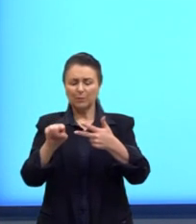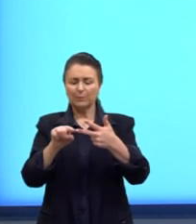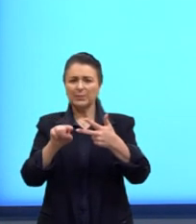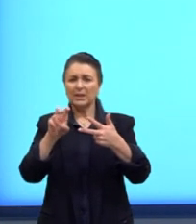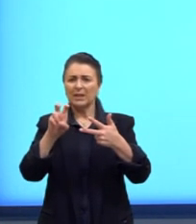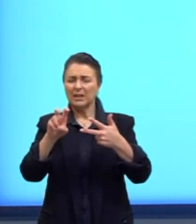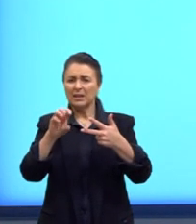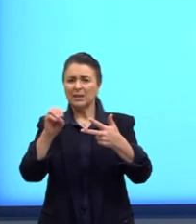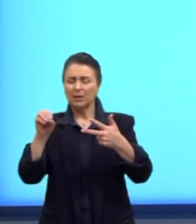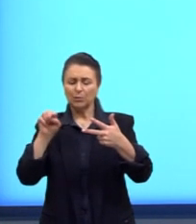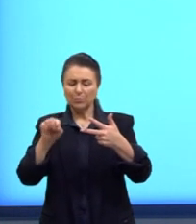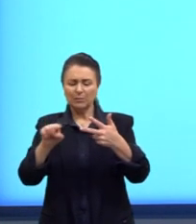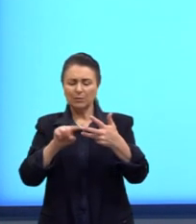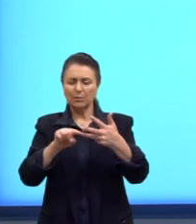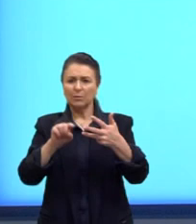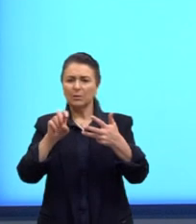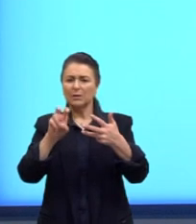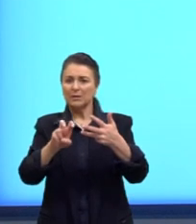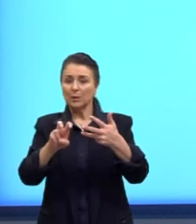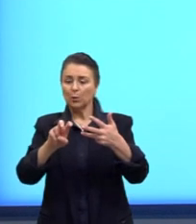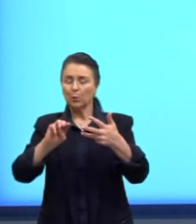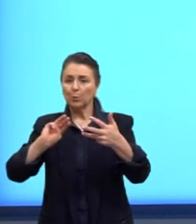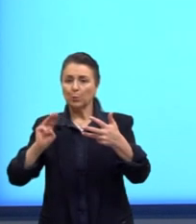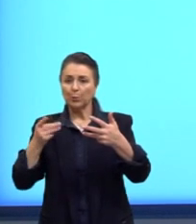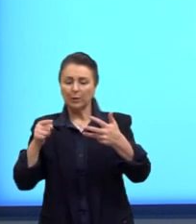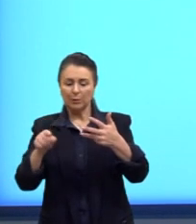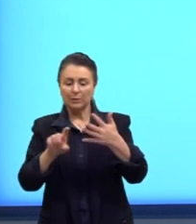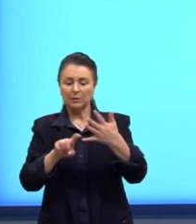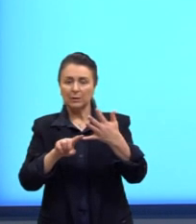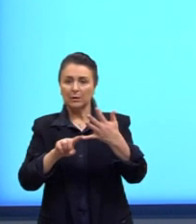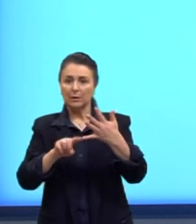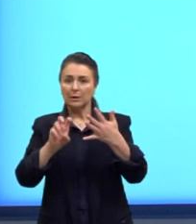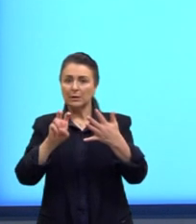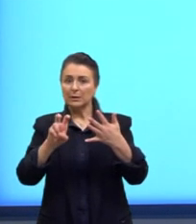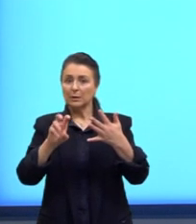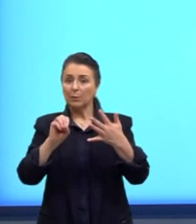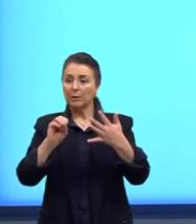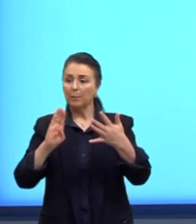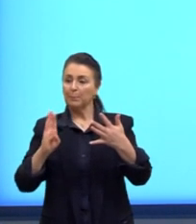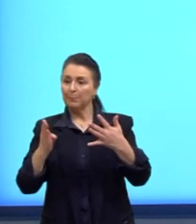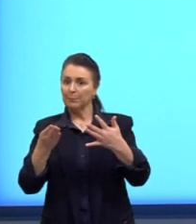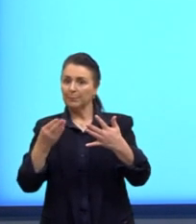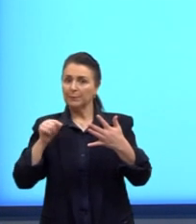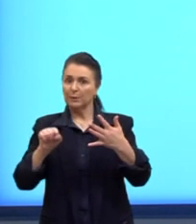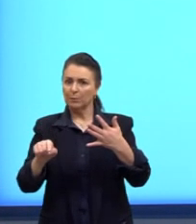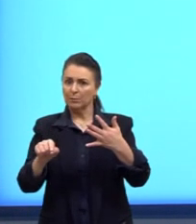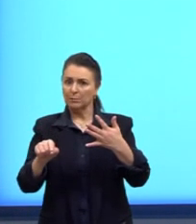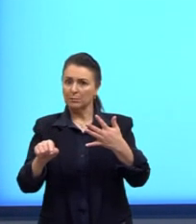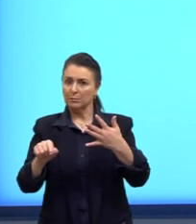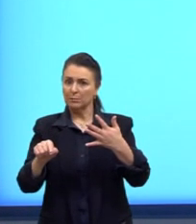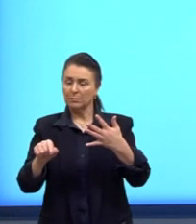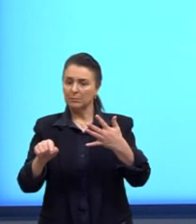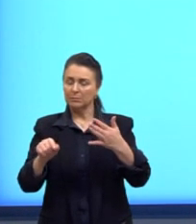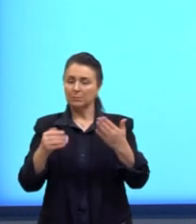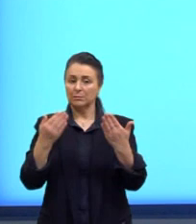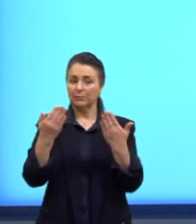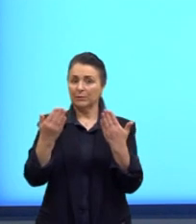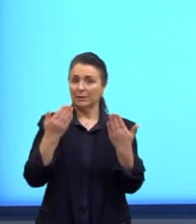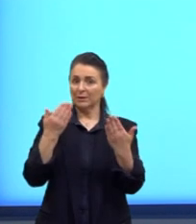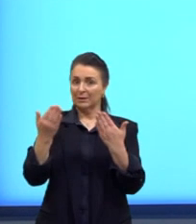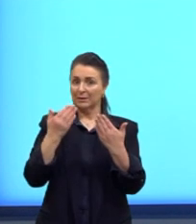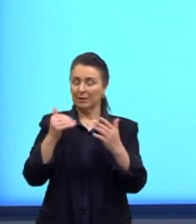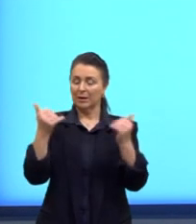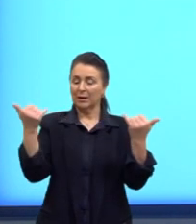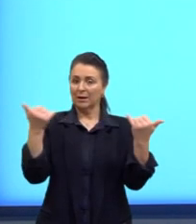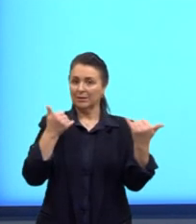500 mil, letra D, 5 milhões, e letra E, 50 bilhões. Então, aqui nós vamos analisar ali as